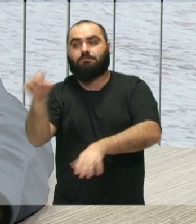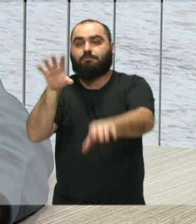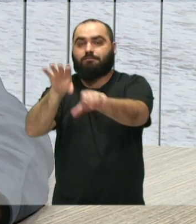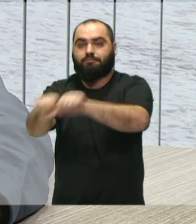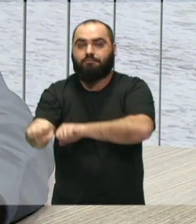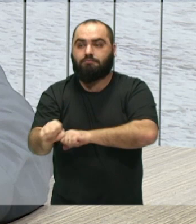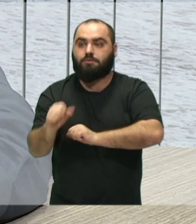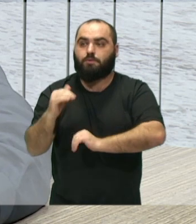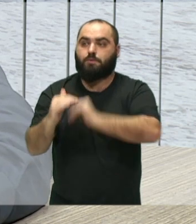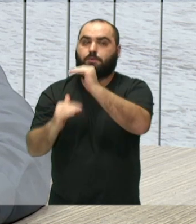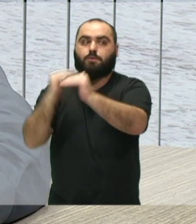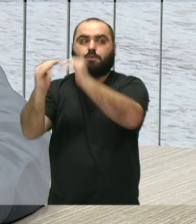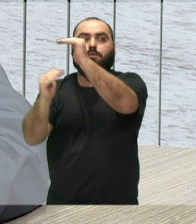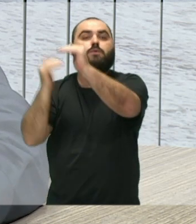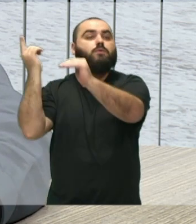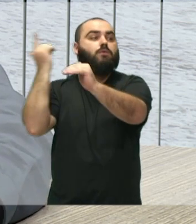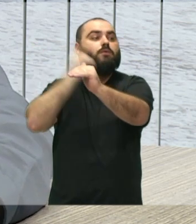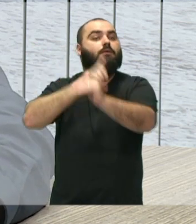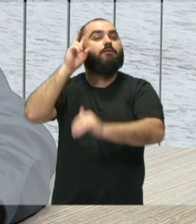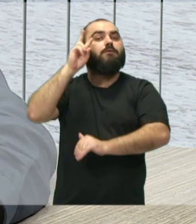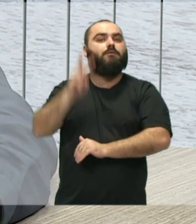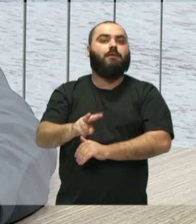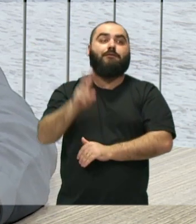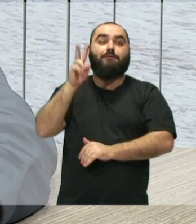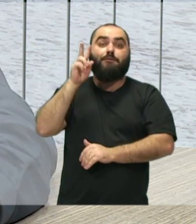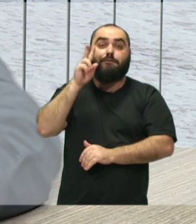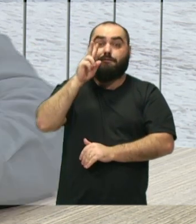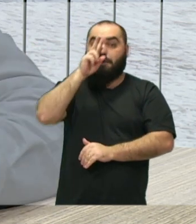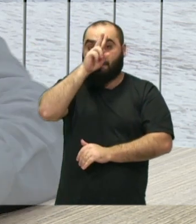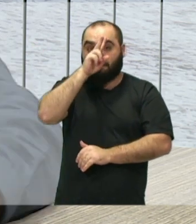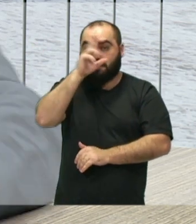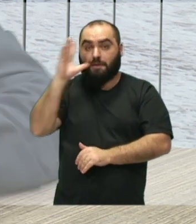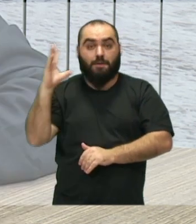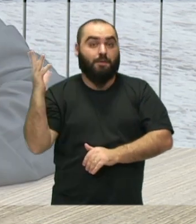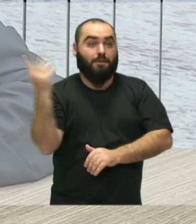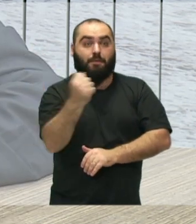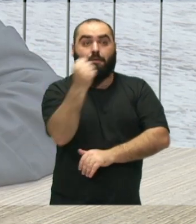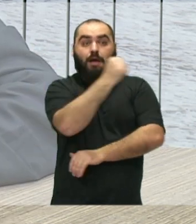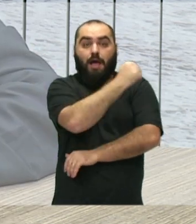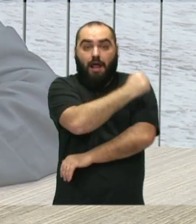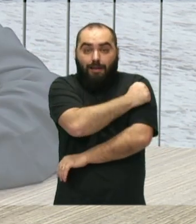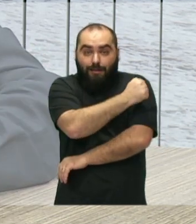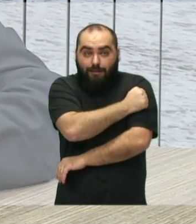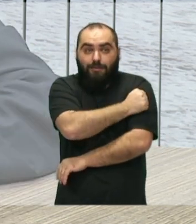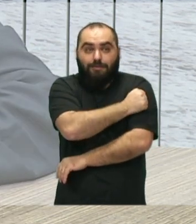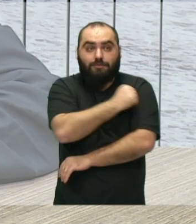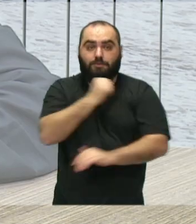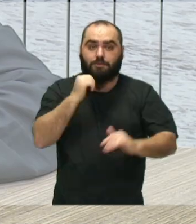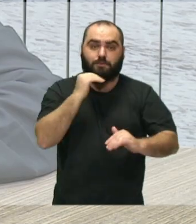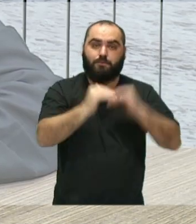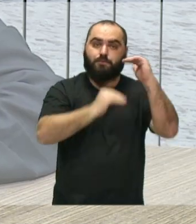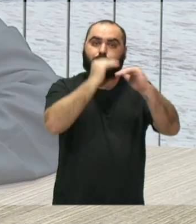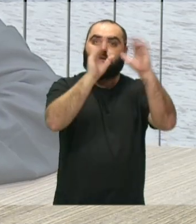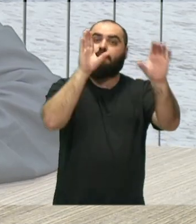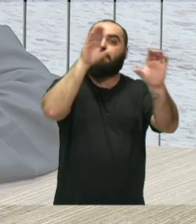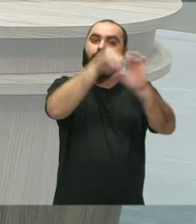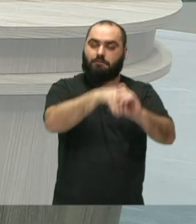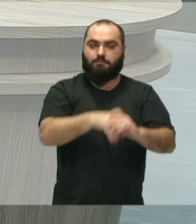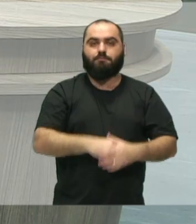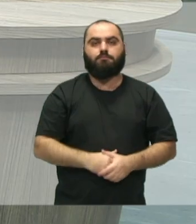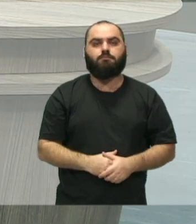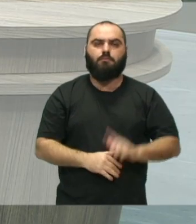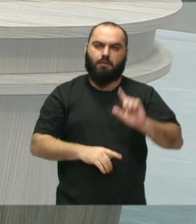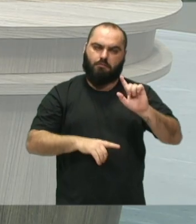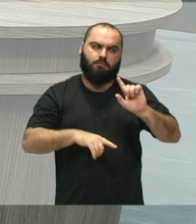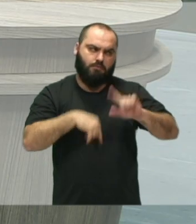desenvolvimento muito latente, né, em todos os alunos que passam por esse desenvolvimento dentro do conservatório. Depois